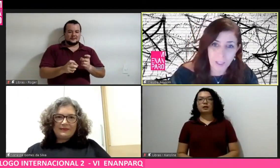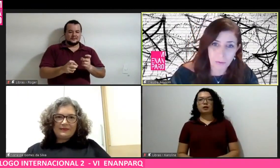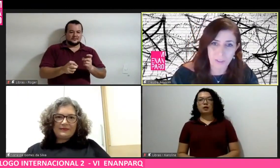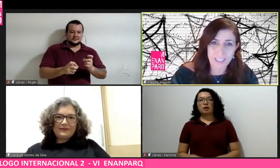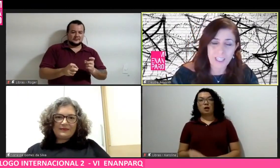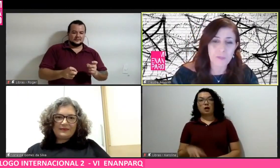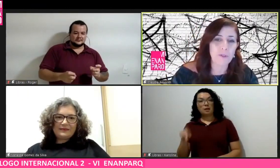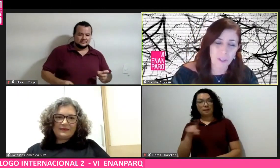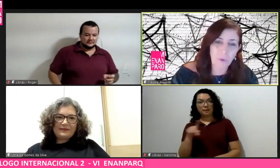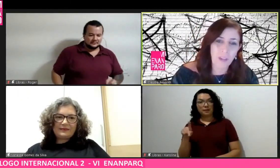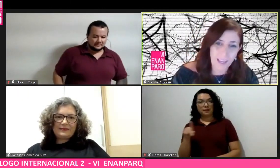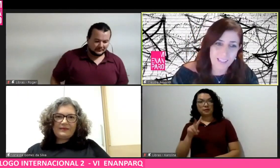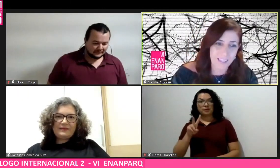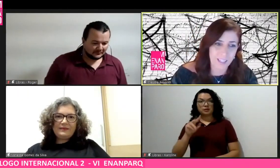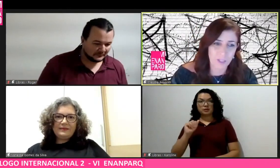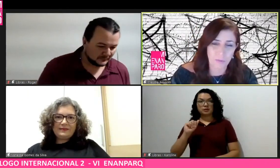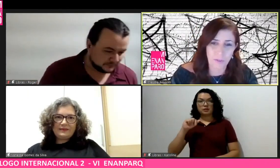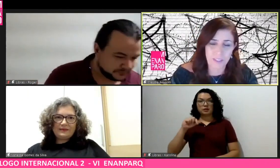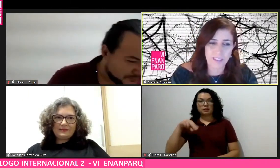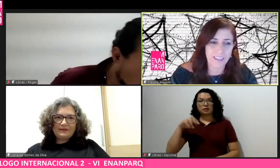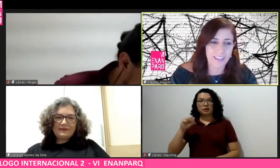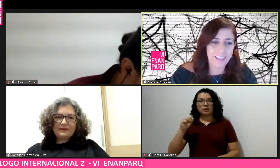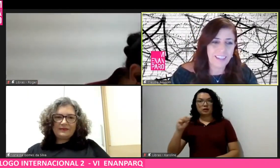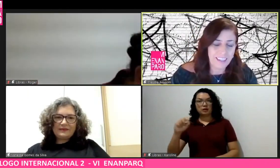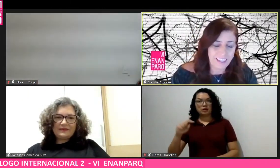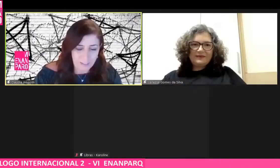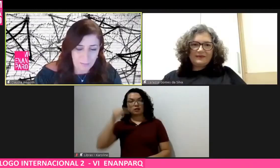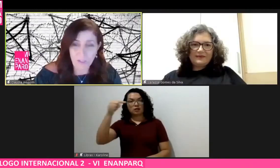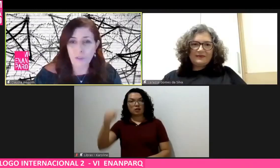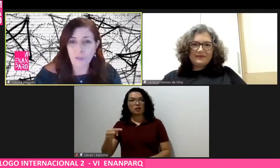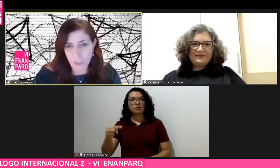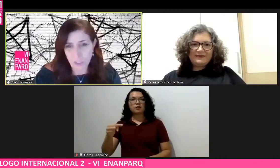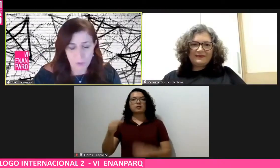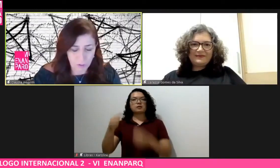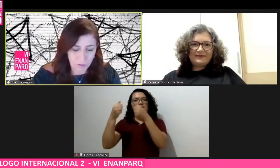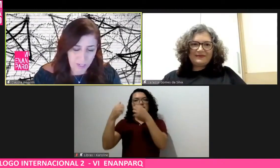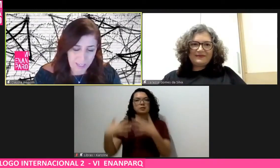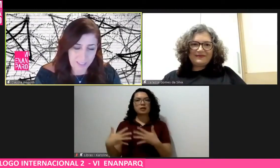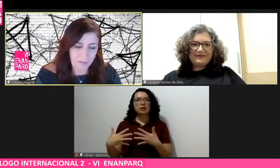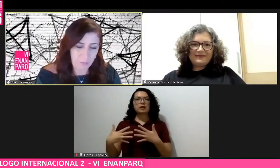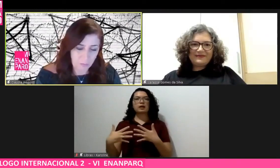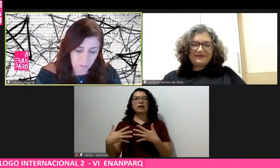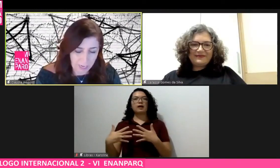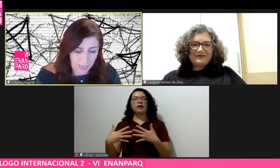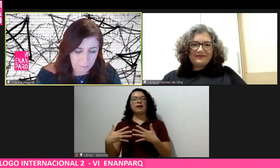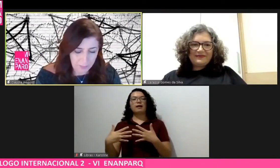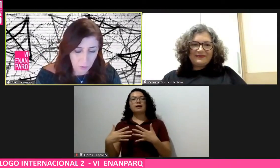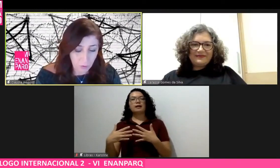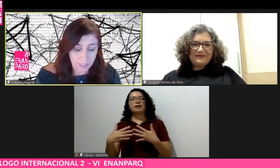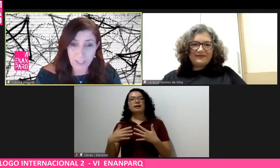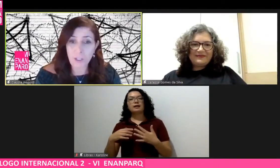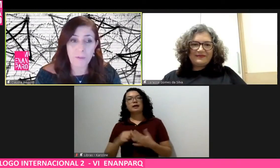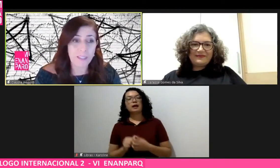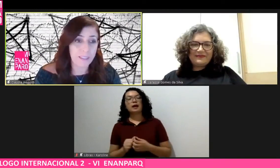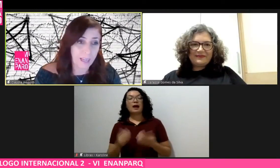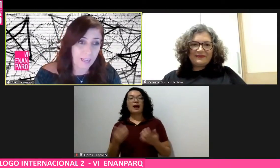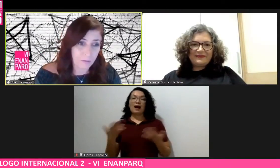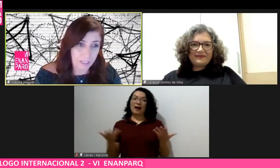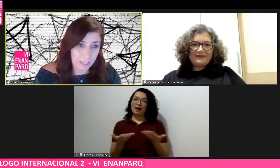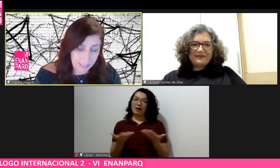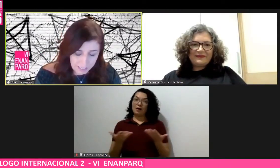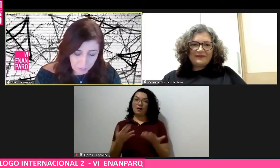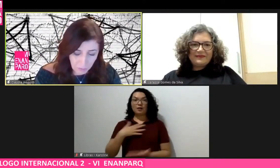onde, de fato, as pessoas não conhecem as respostas, mas eu vou deixar a professora Vanessa falar. Então, eu gostaria de